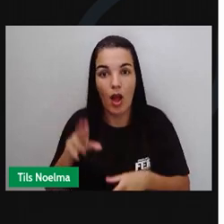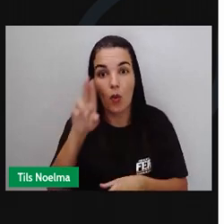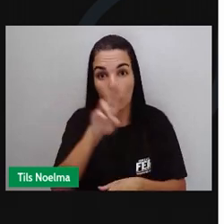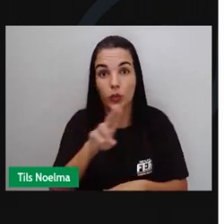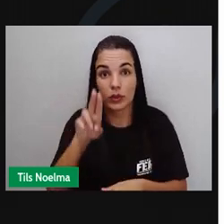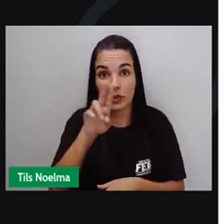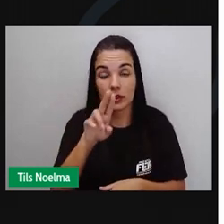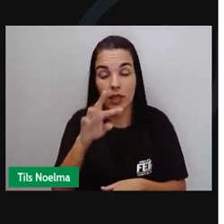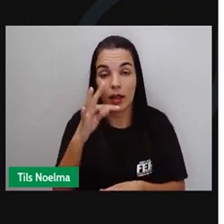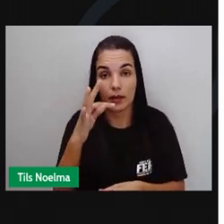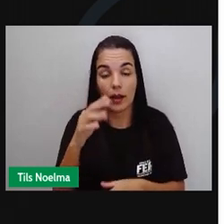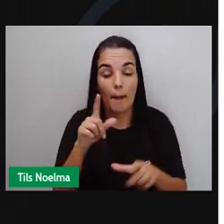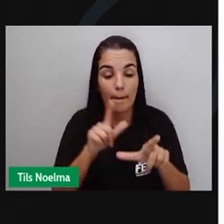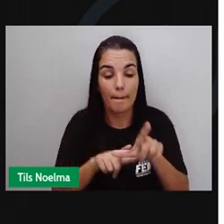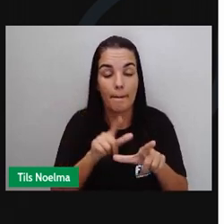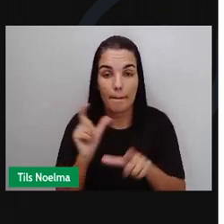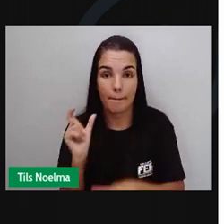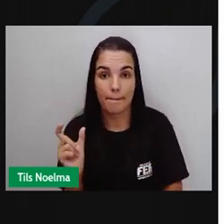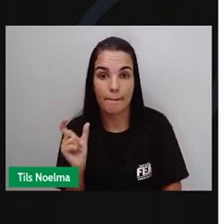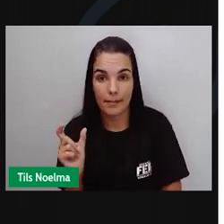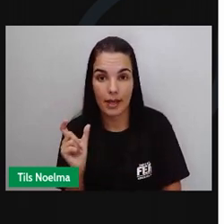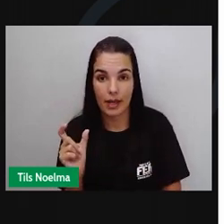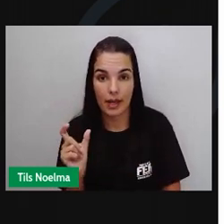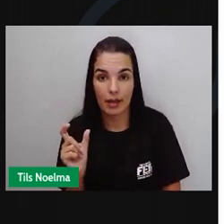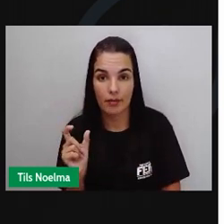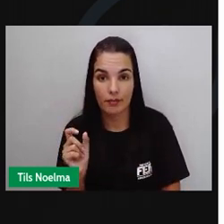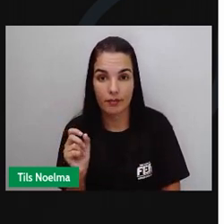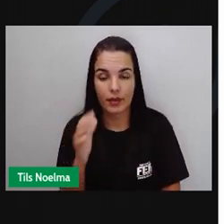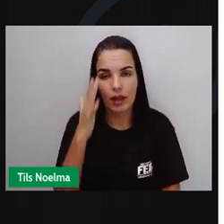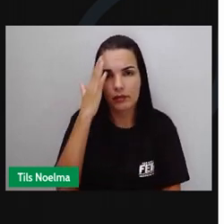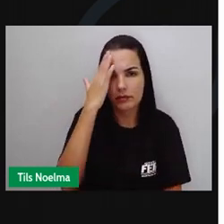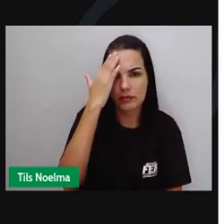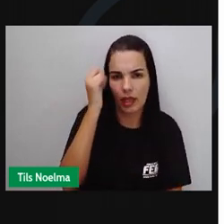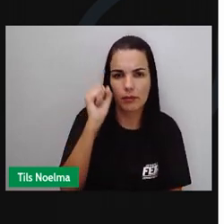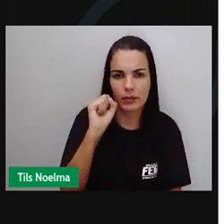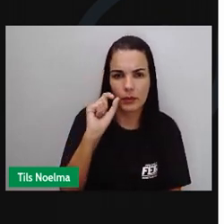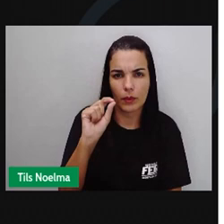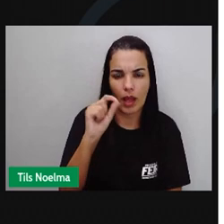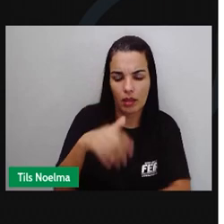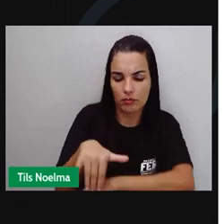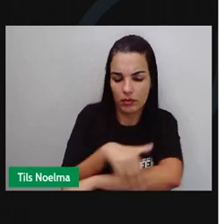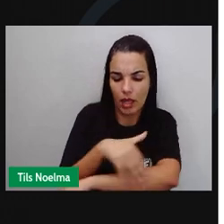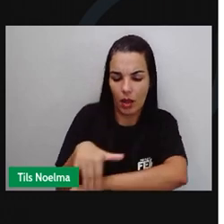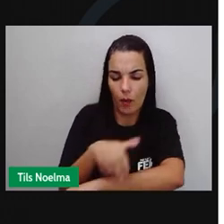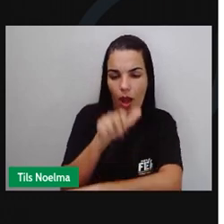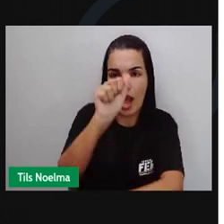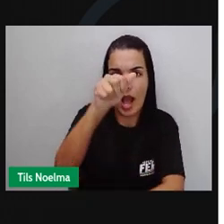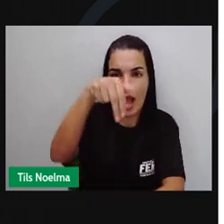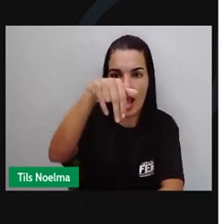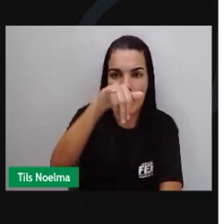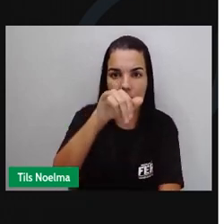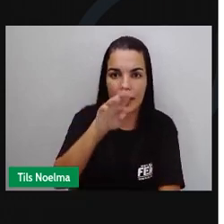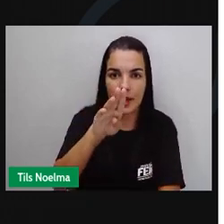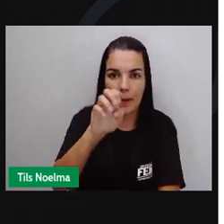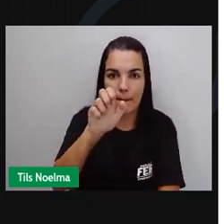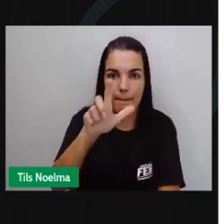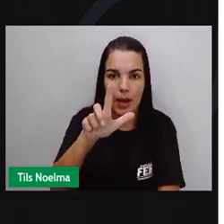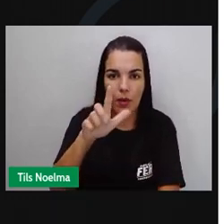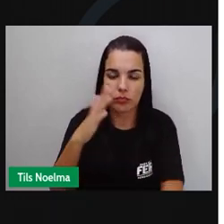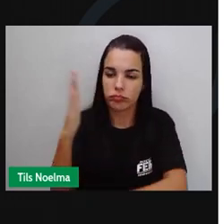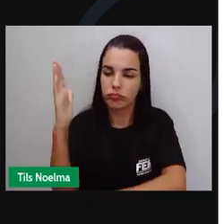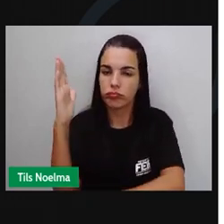termos. Digamos que você esteja aqui, na Rua Aníbal de Mendonça, e que você esteja virado